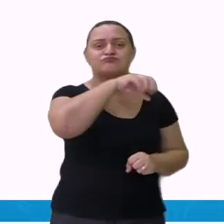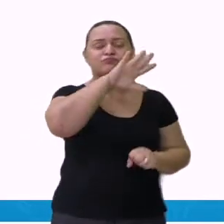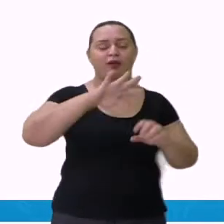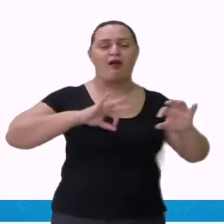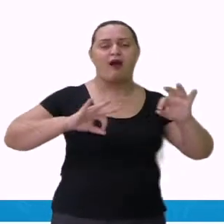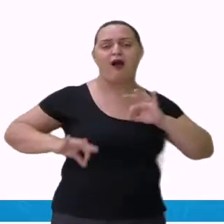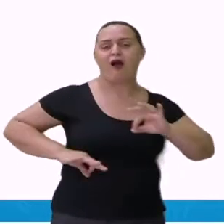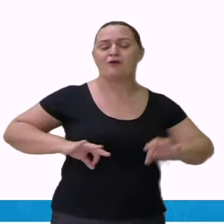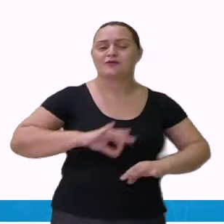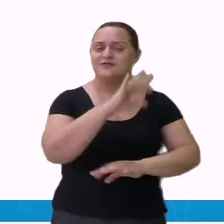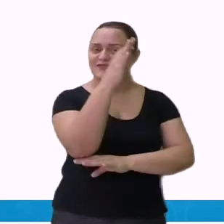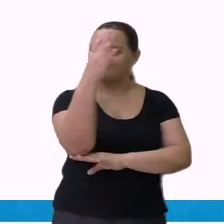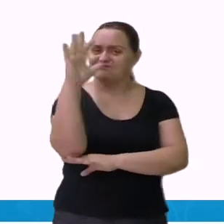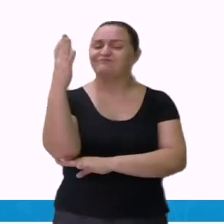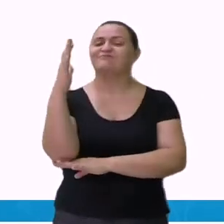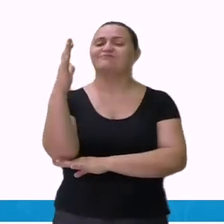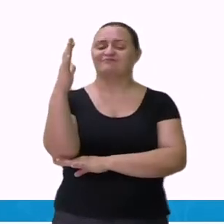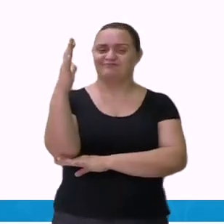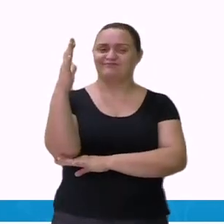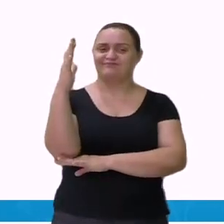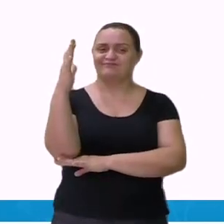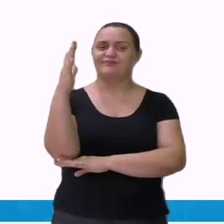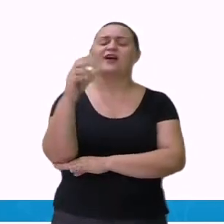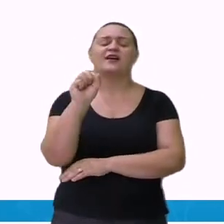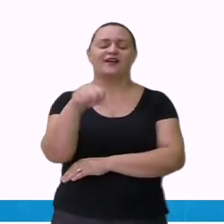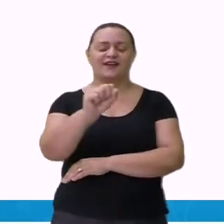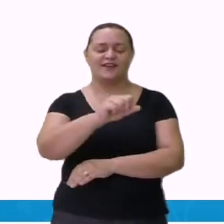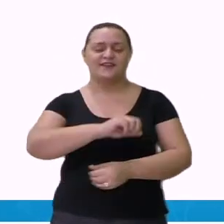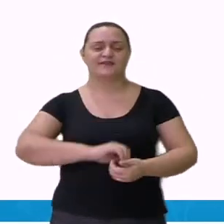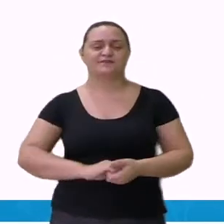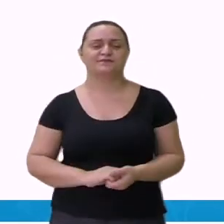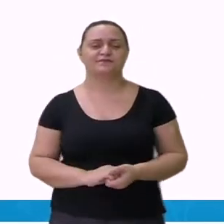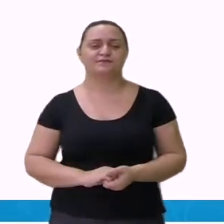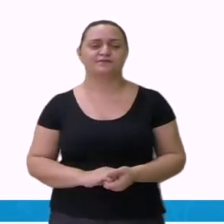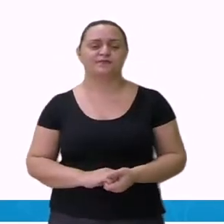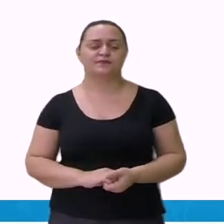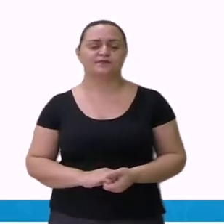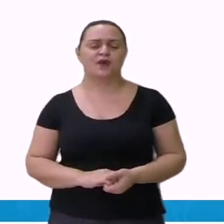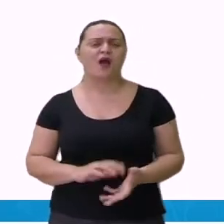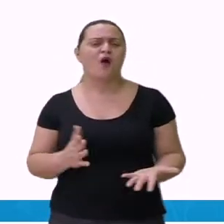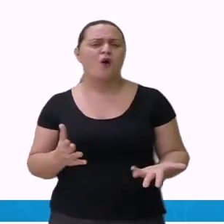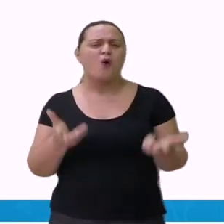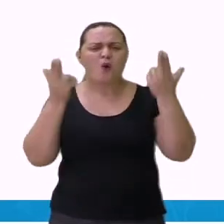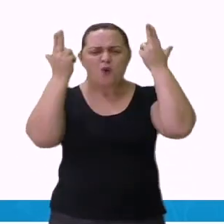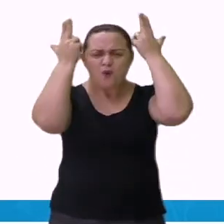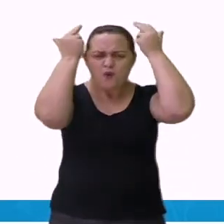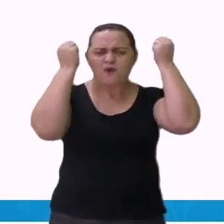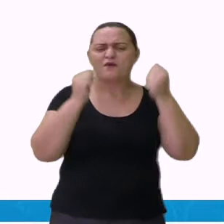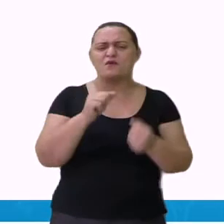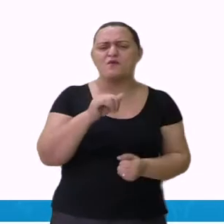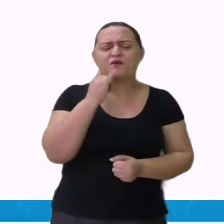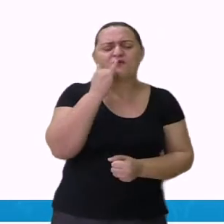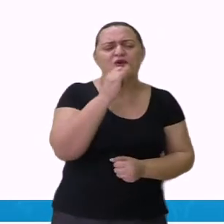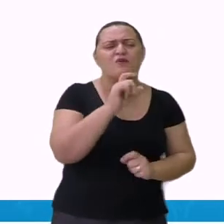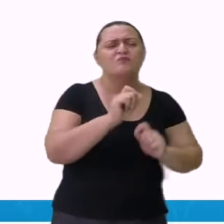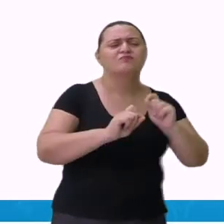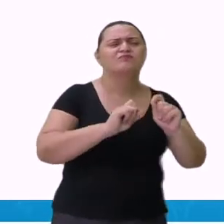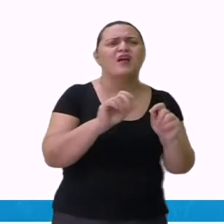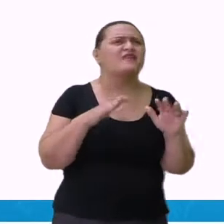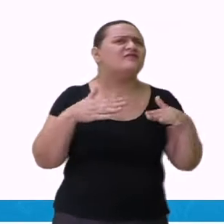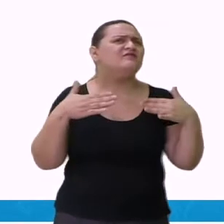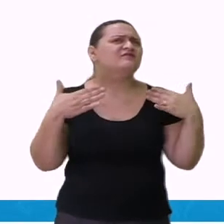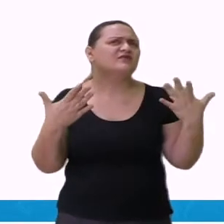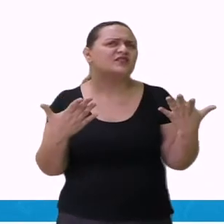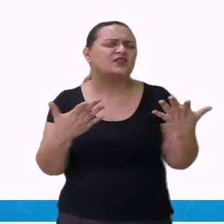Segundo o coelho, quem estava furioso com os bichos e o que ia